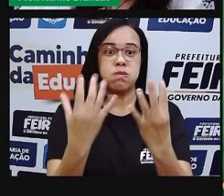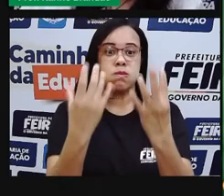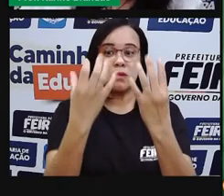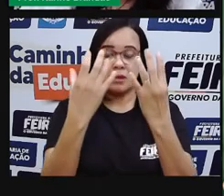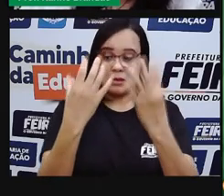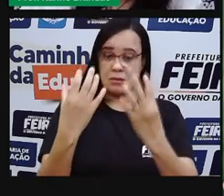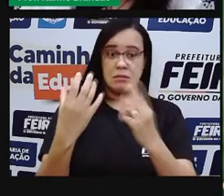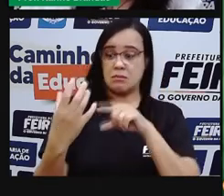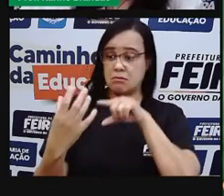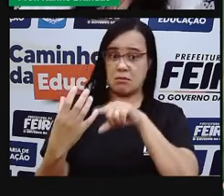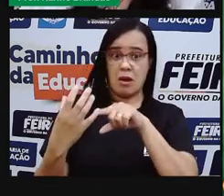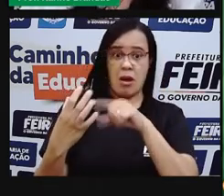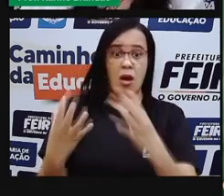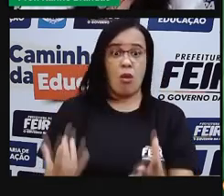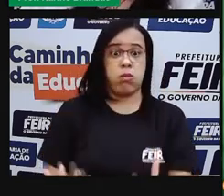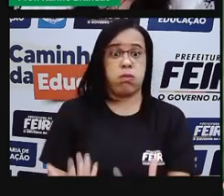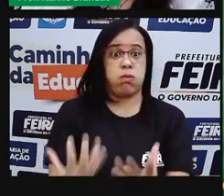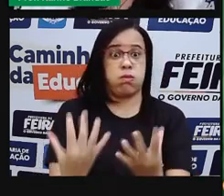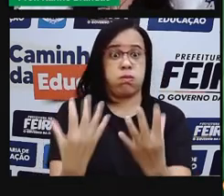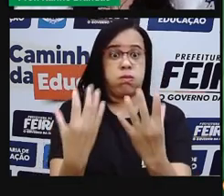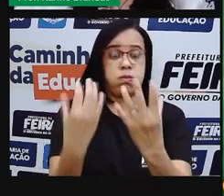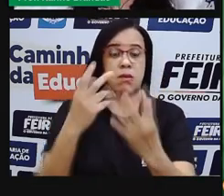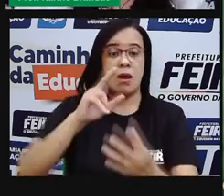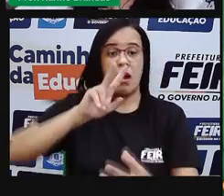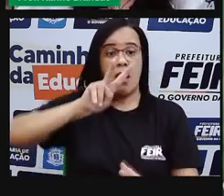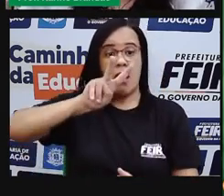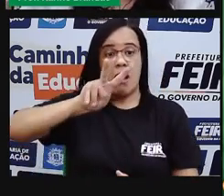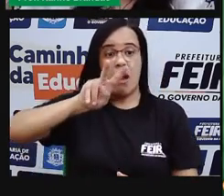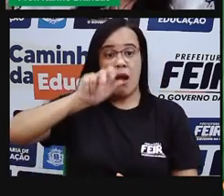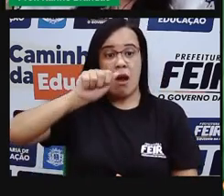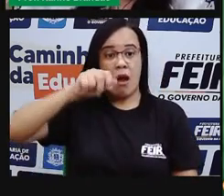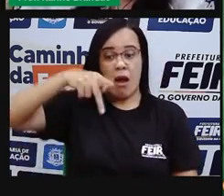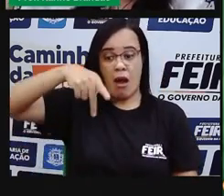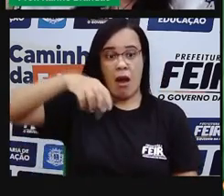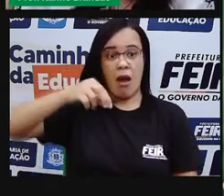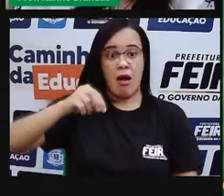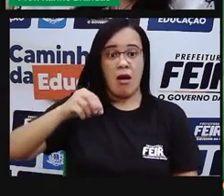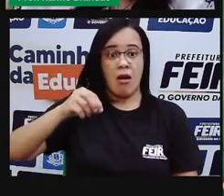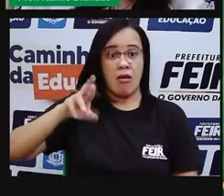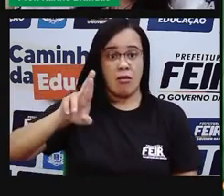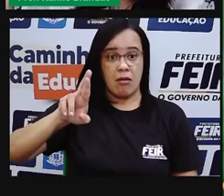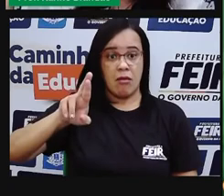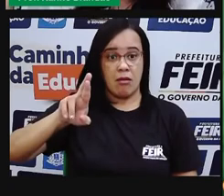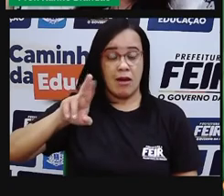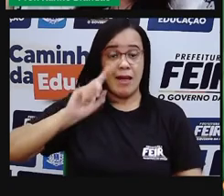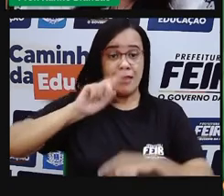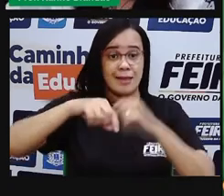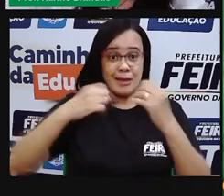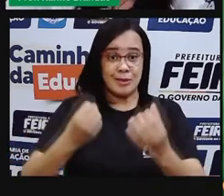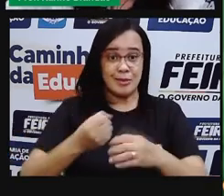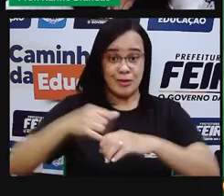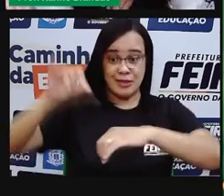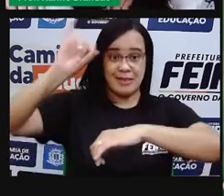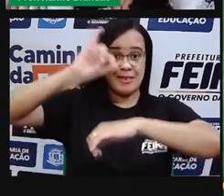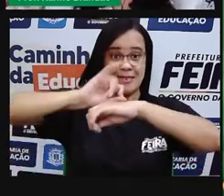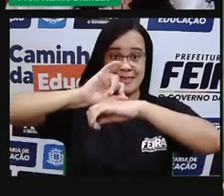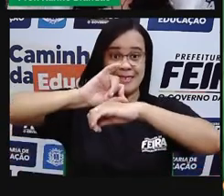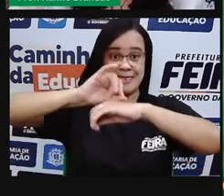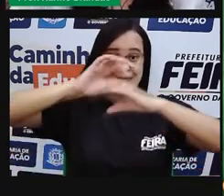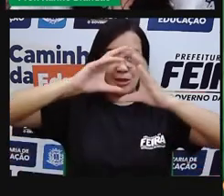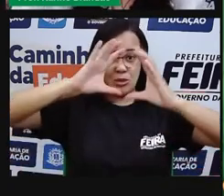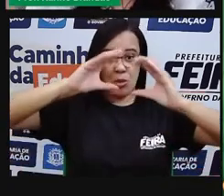vapor de água, então, ele vai subindo nas camadas atmosféricas, vamos pensar assim,